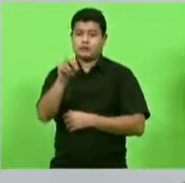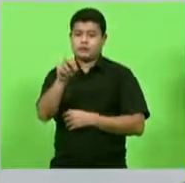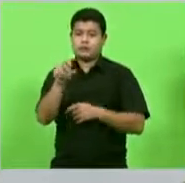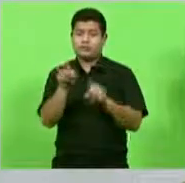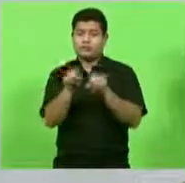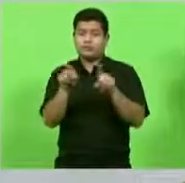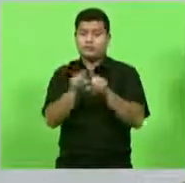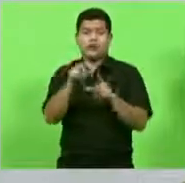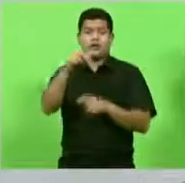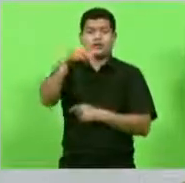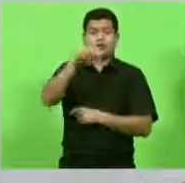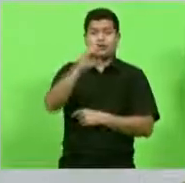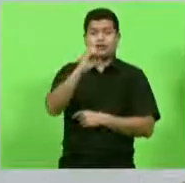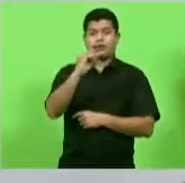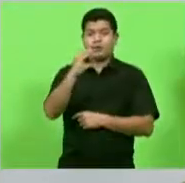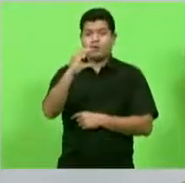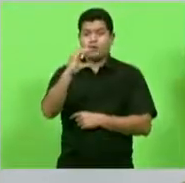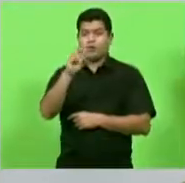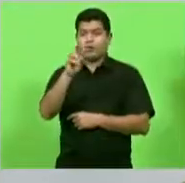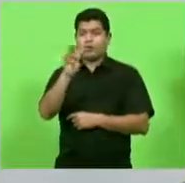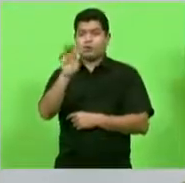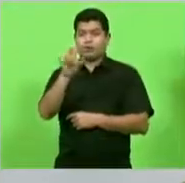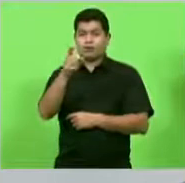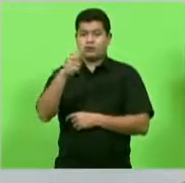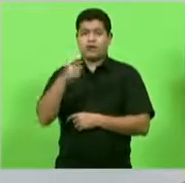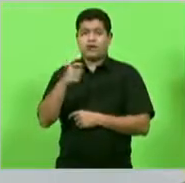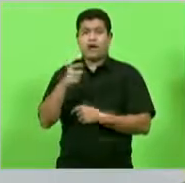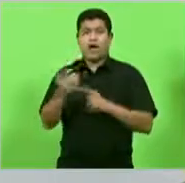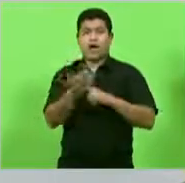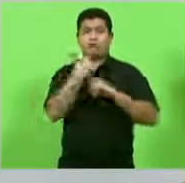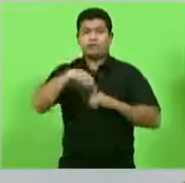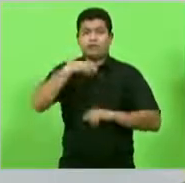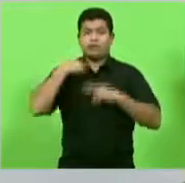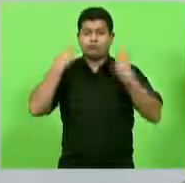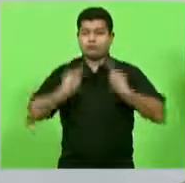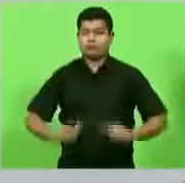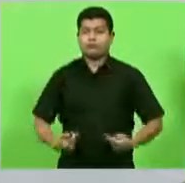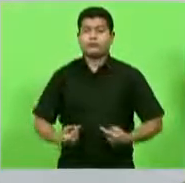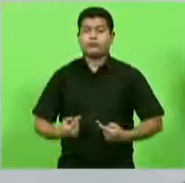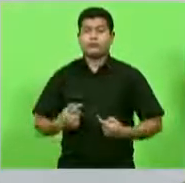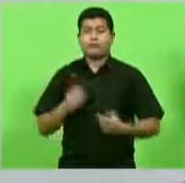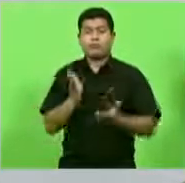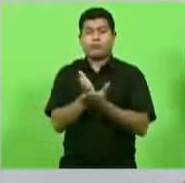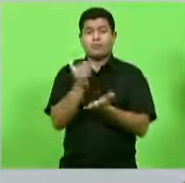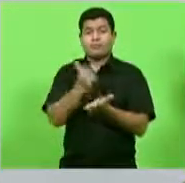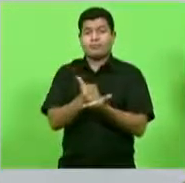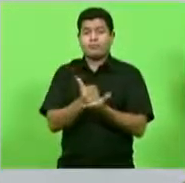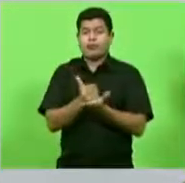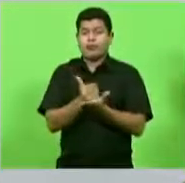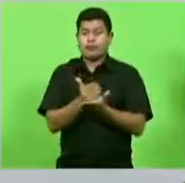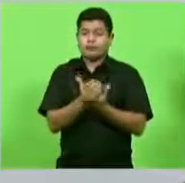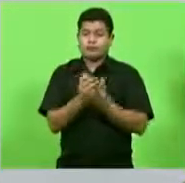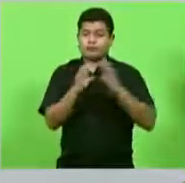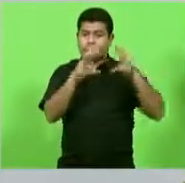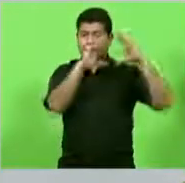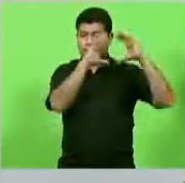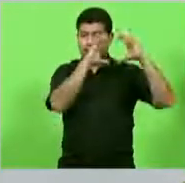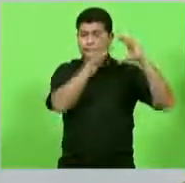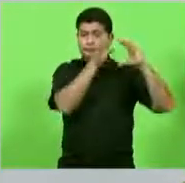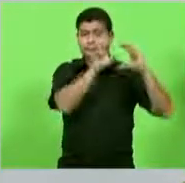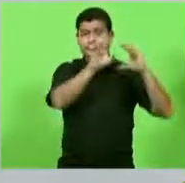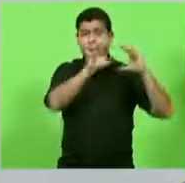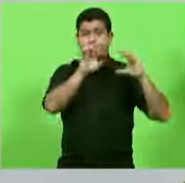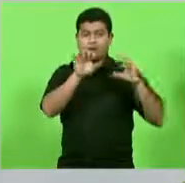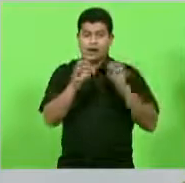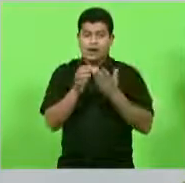neocórtex que nos torna humanos de verdade e esse cérebro neocórtex tem dividido o lado esquerdo e o lado direito mas